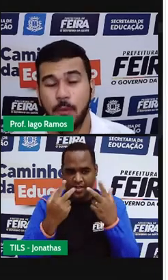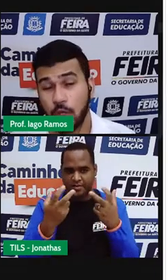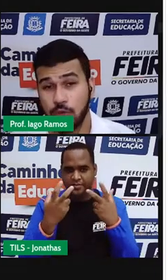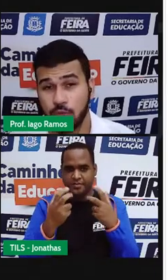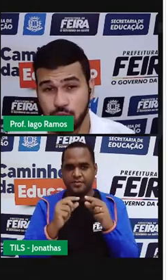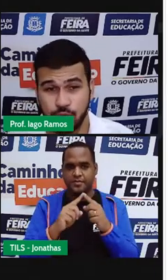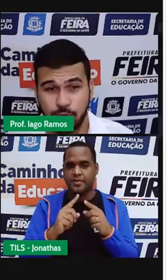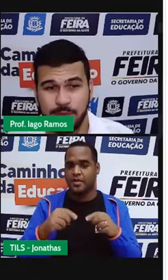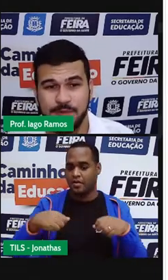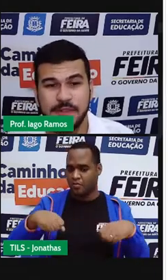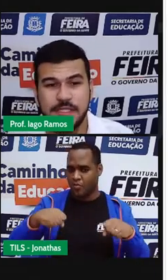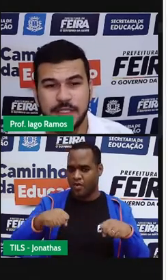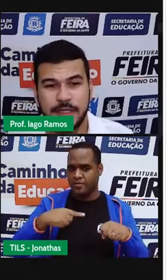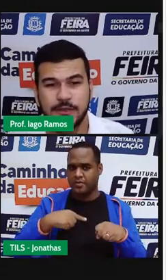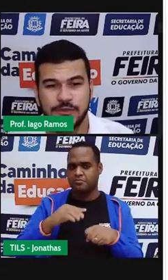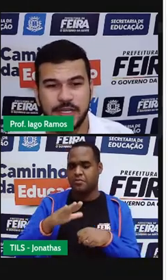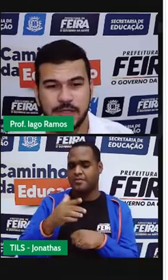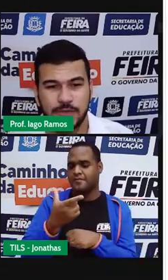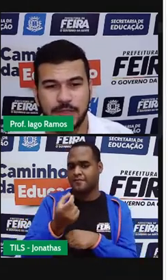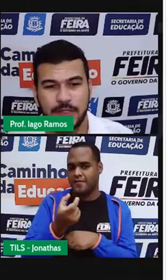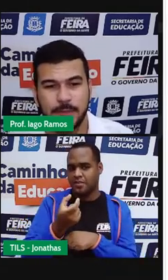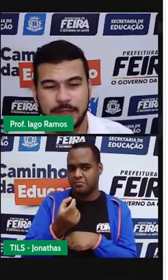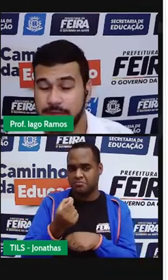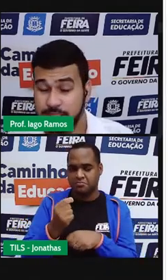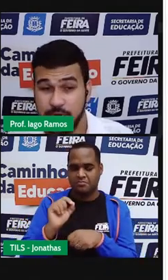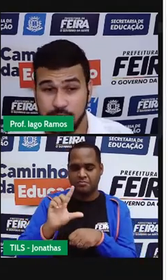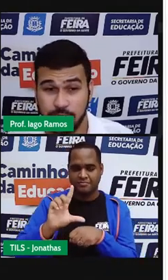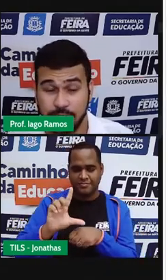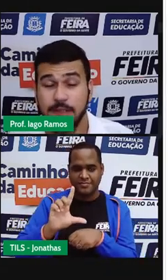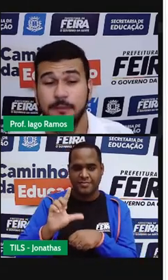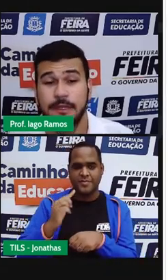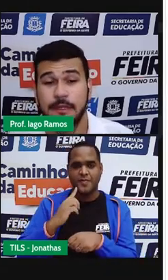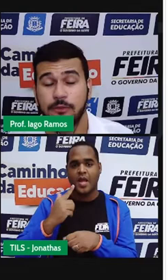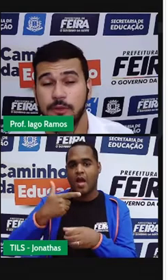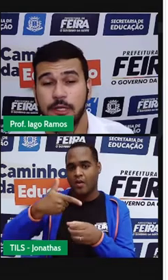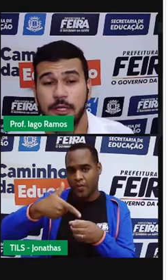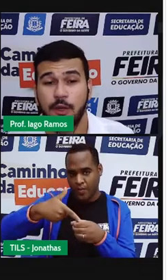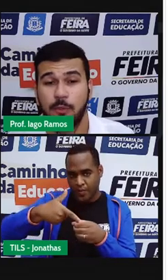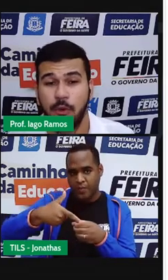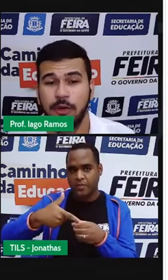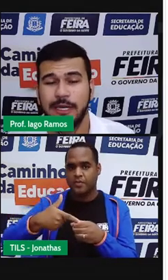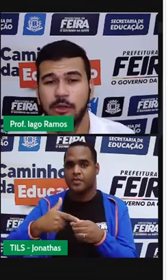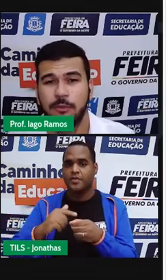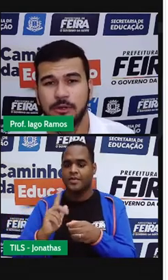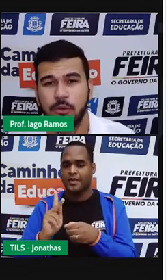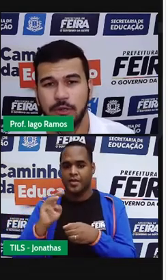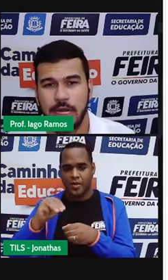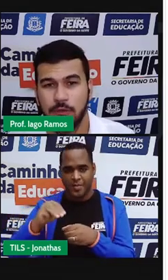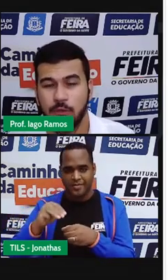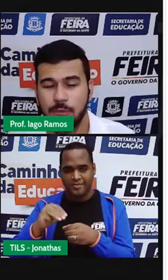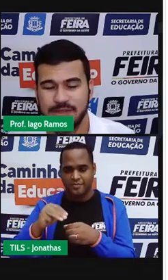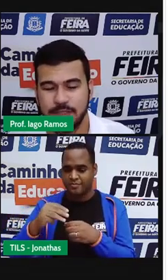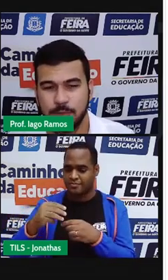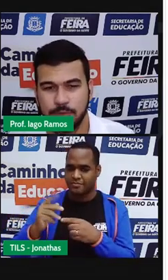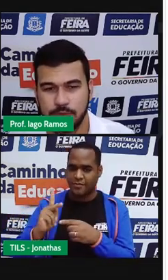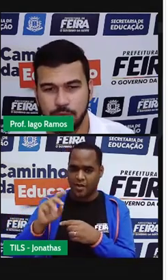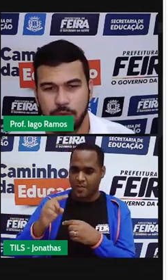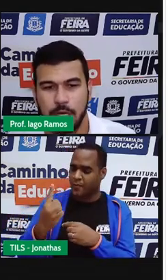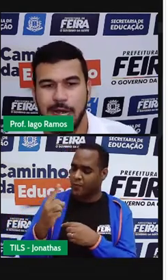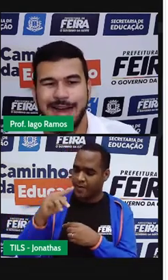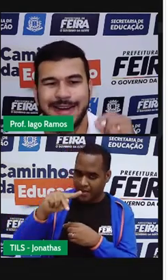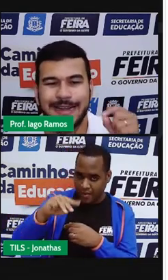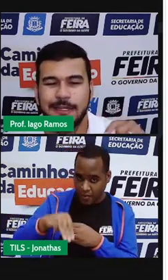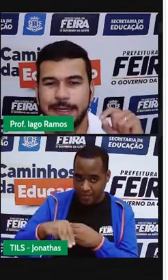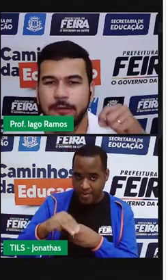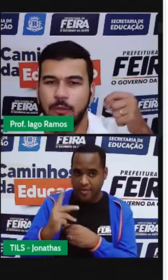Uma moto consome 20 litros de gasolina, de gasolina, perdão, por quilômetro rodado. Como assim, professor?